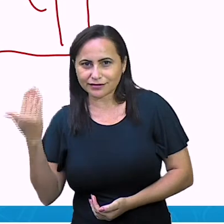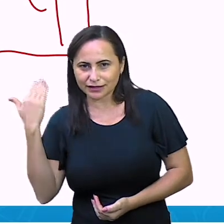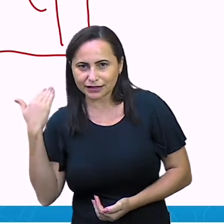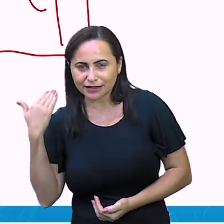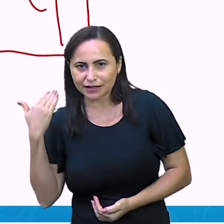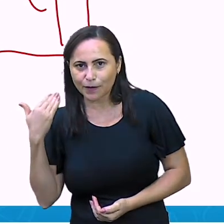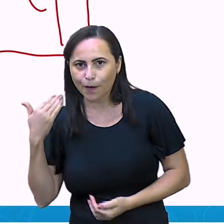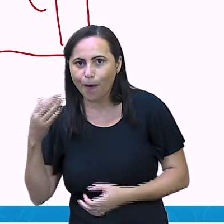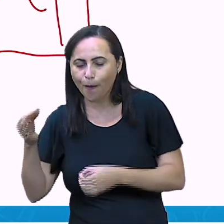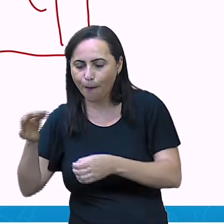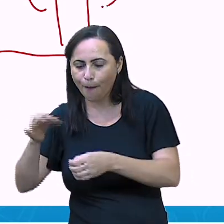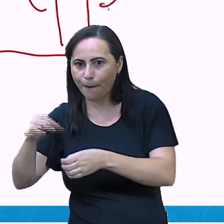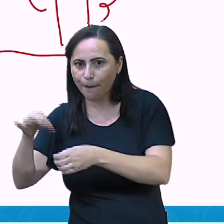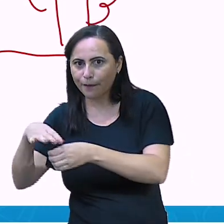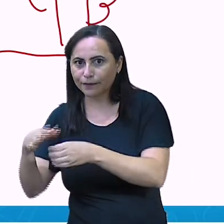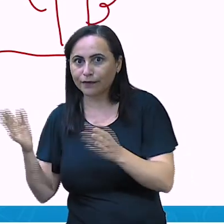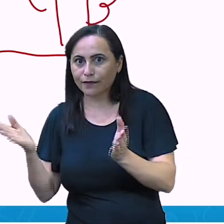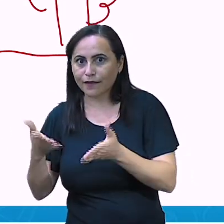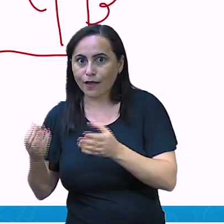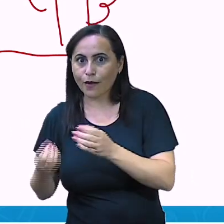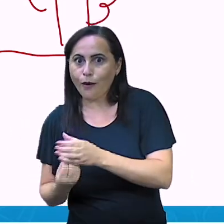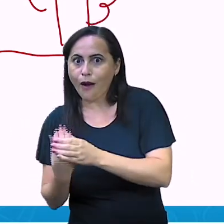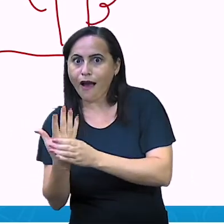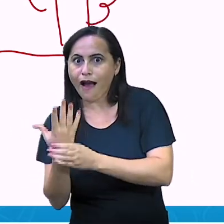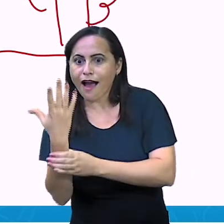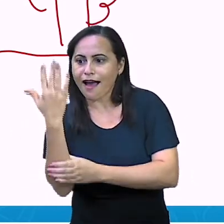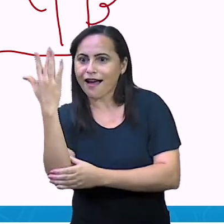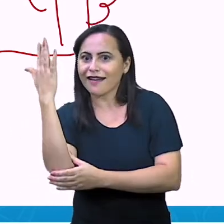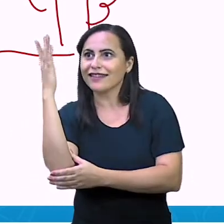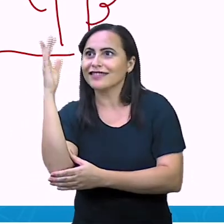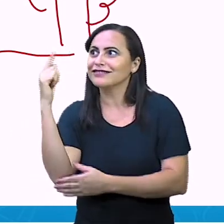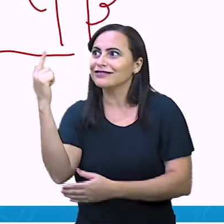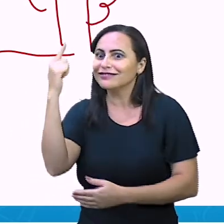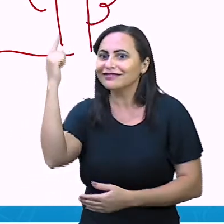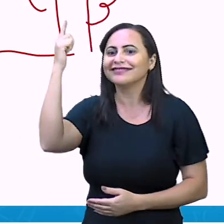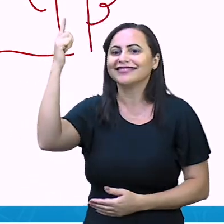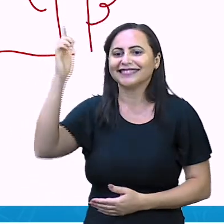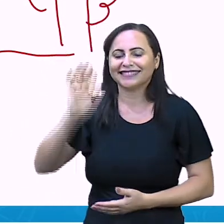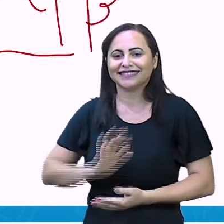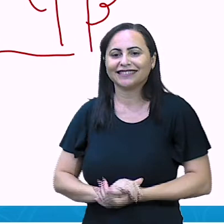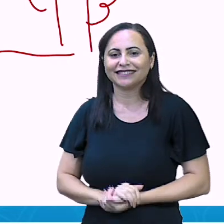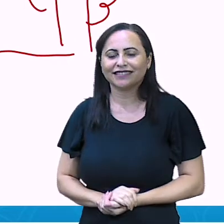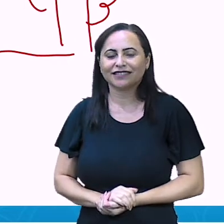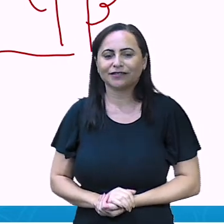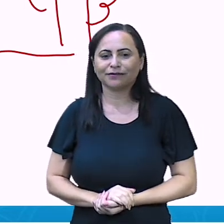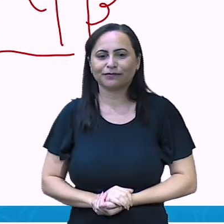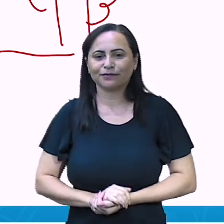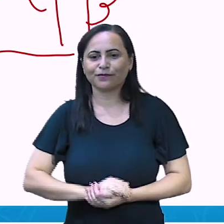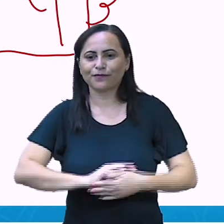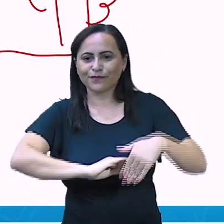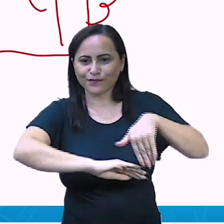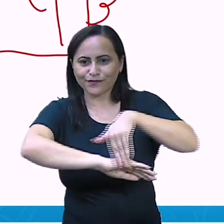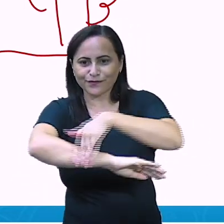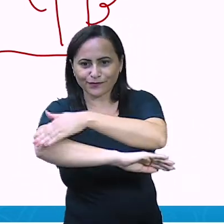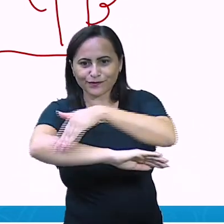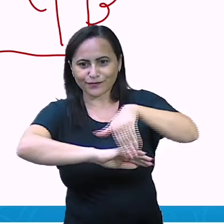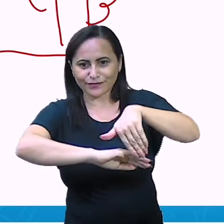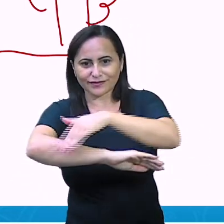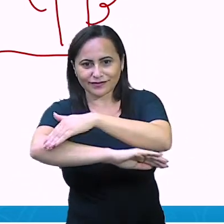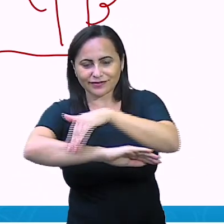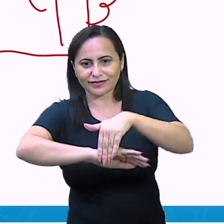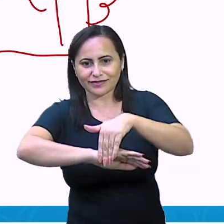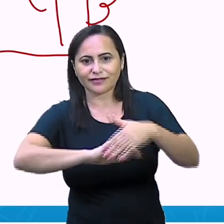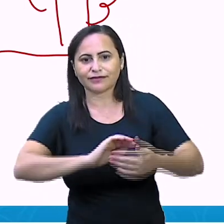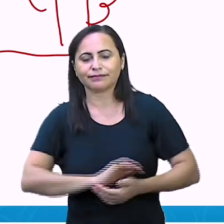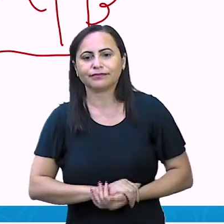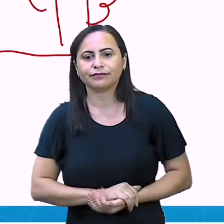Agora as árvores estão enormes Aqui na frente, aqui assim Eu tenho o passeio Mais ou menos assim,